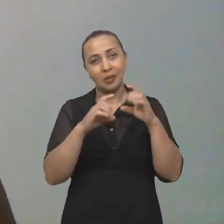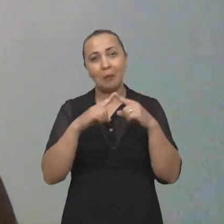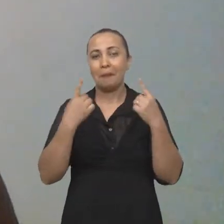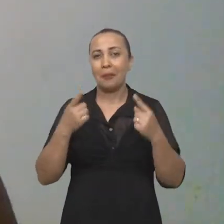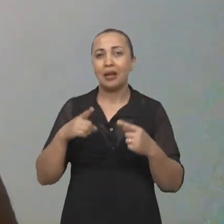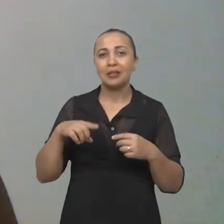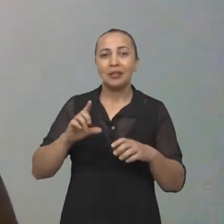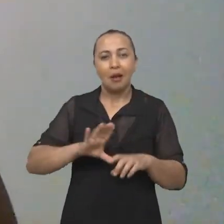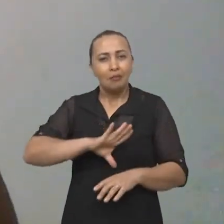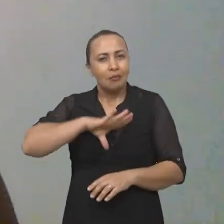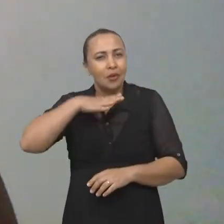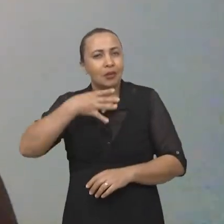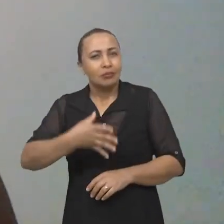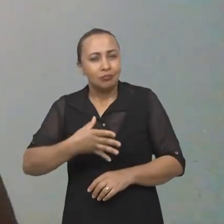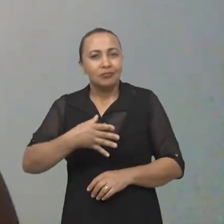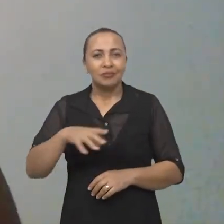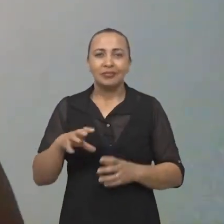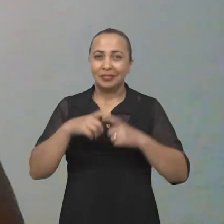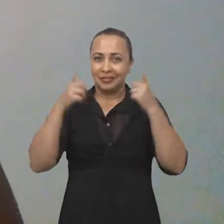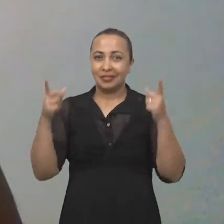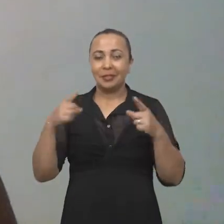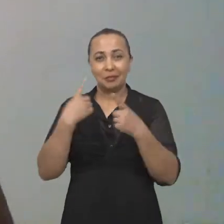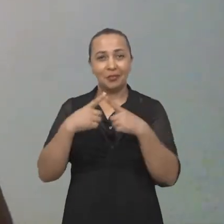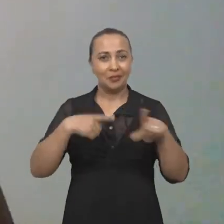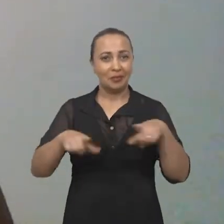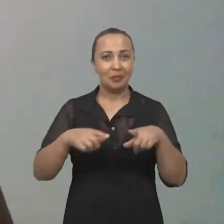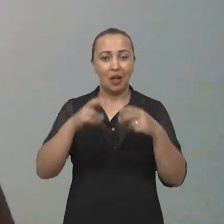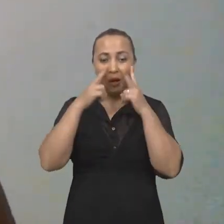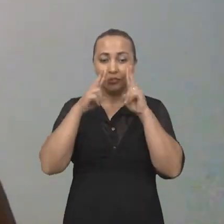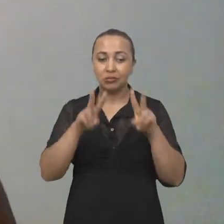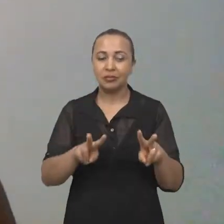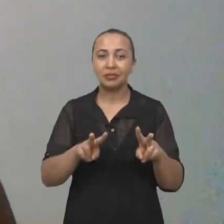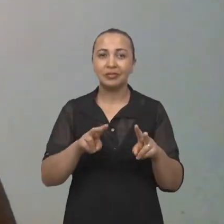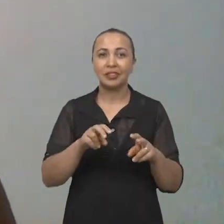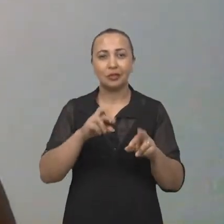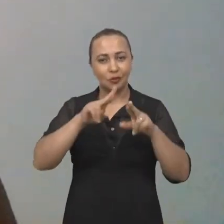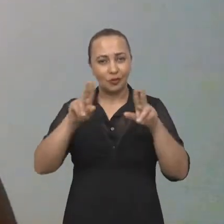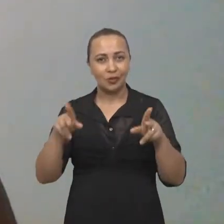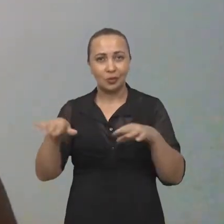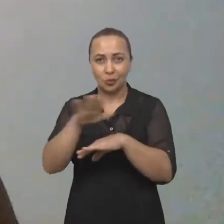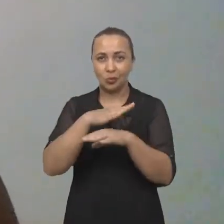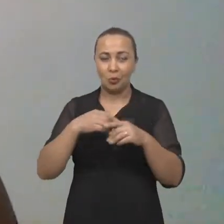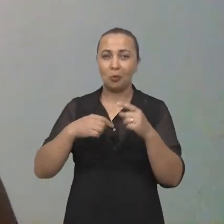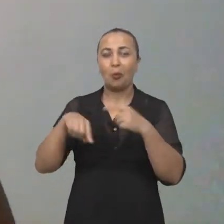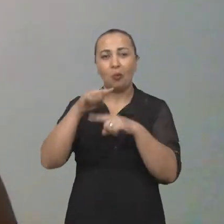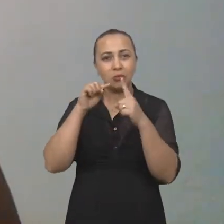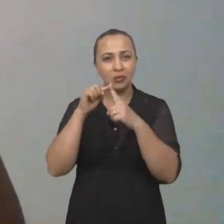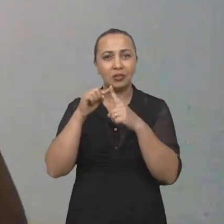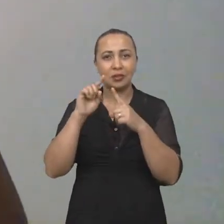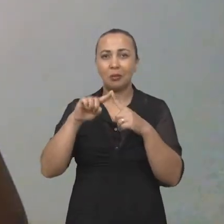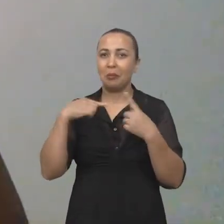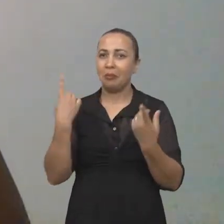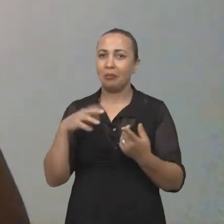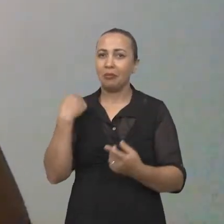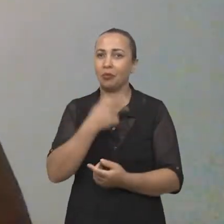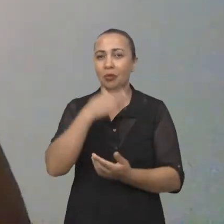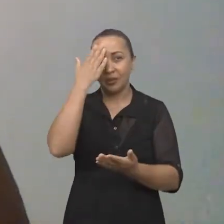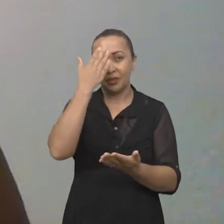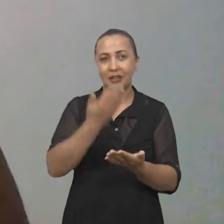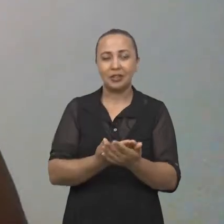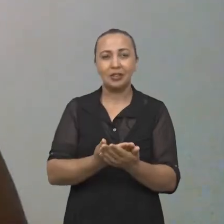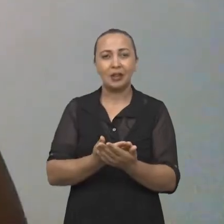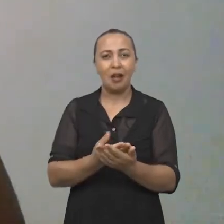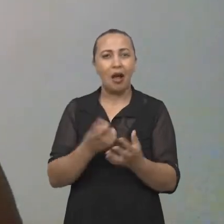desafio muito grande porque a gente trabalha com olhares diferentes sobre o mesmo objeto, mas a gente acredita